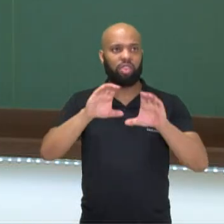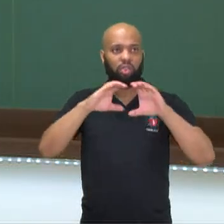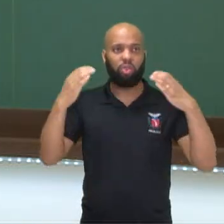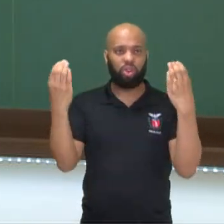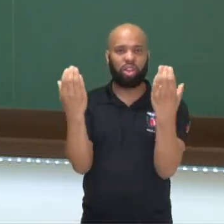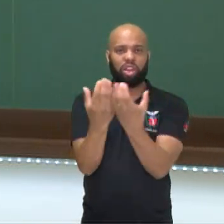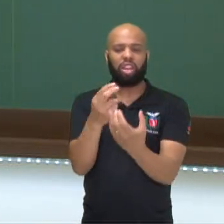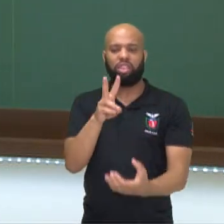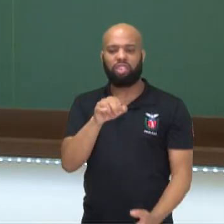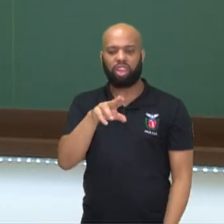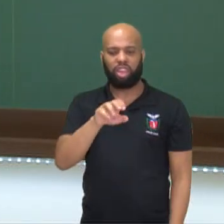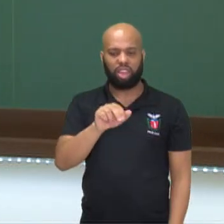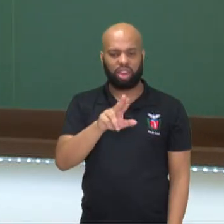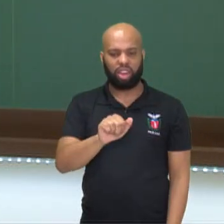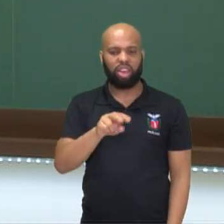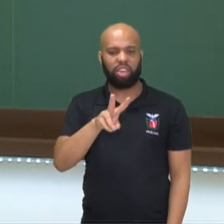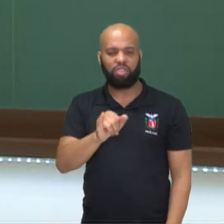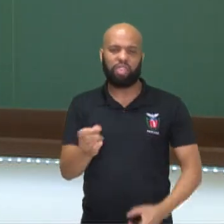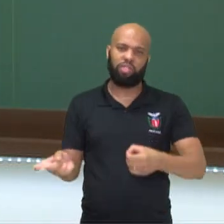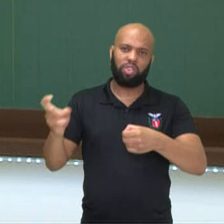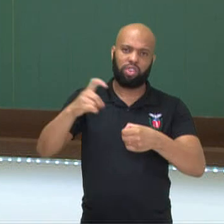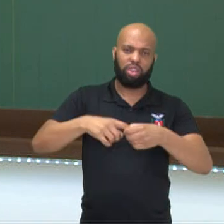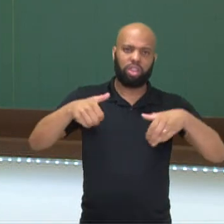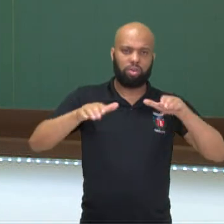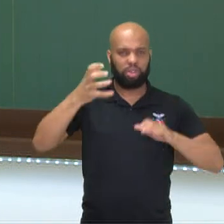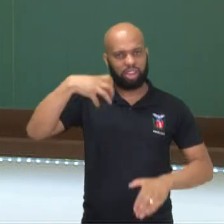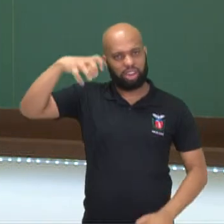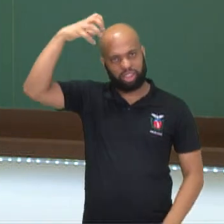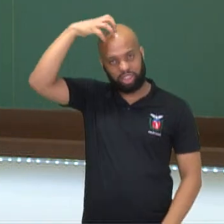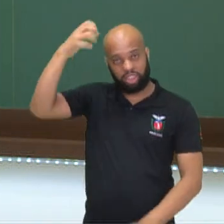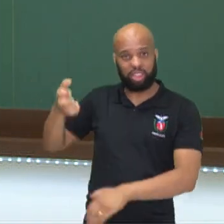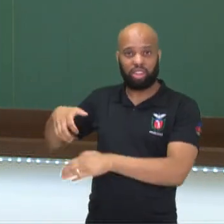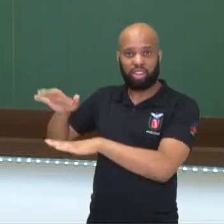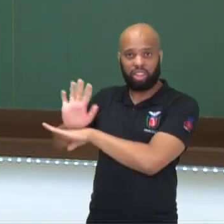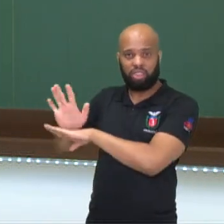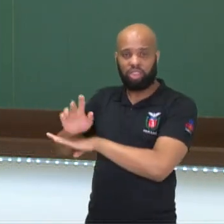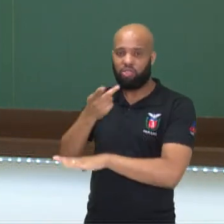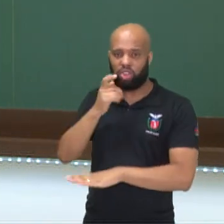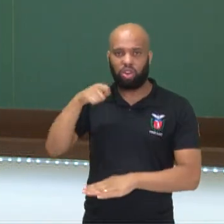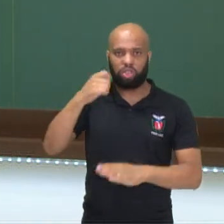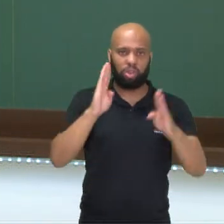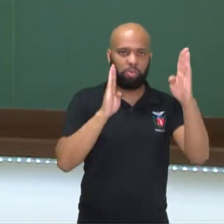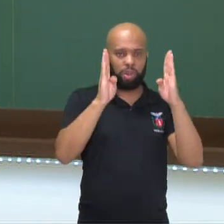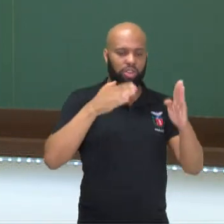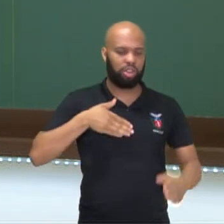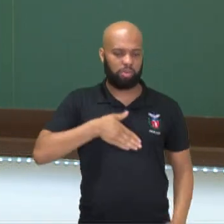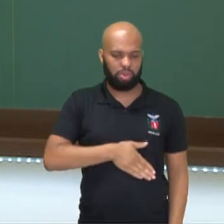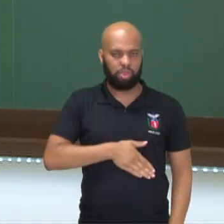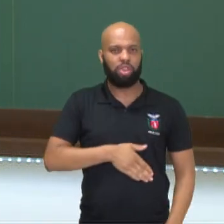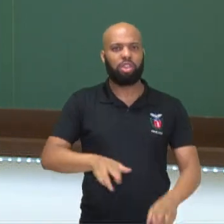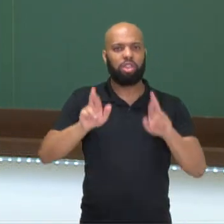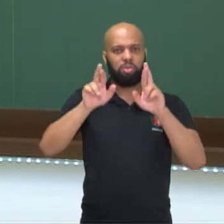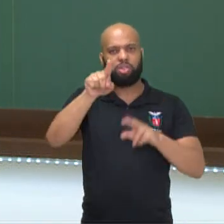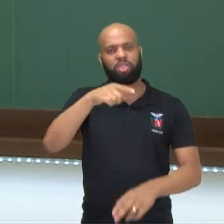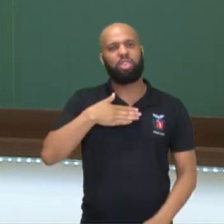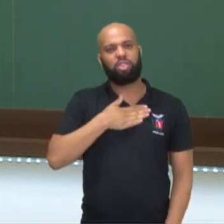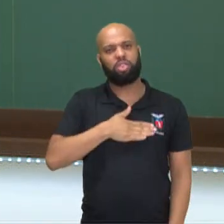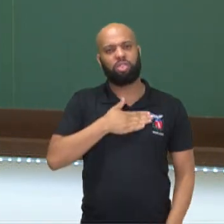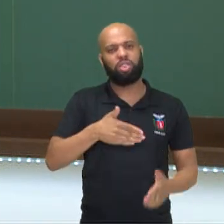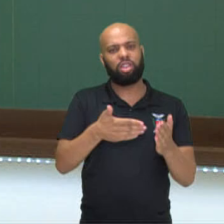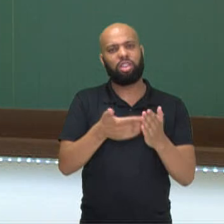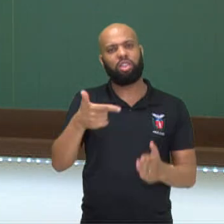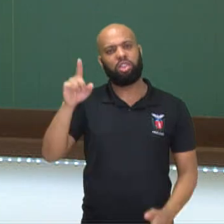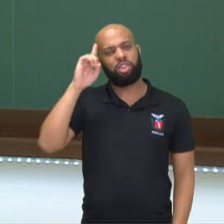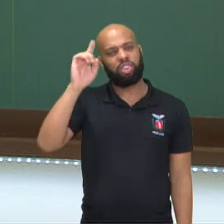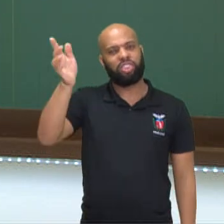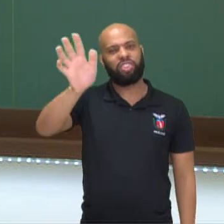e vão restaurar a monarquia. Nesse vídeo, nós falamos sobre a Era Napoleônica. Espero que vocês tenham gostado.